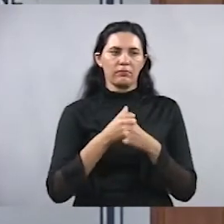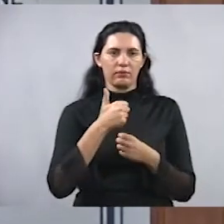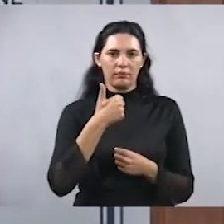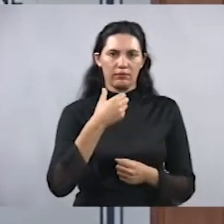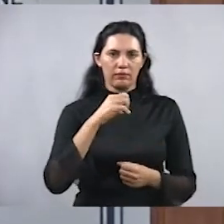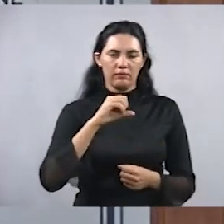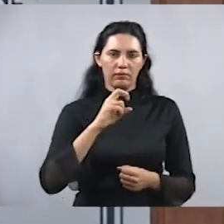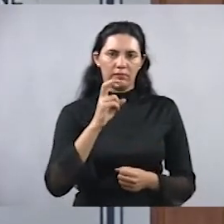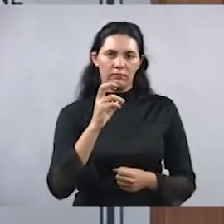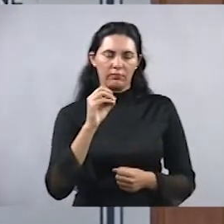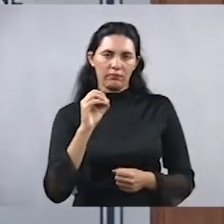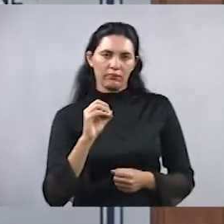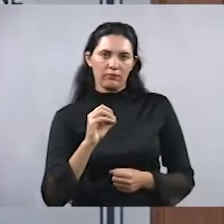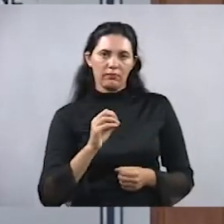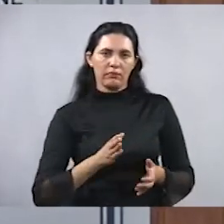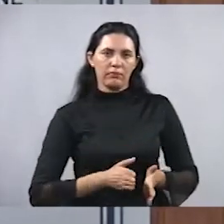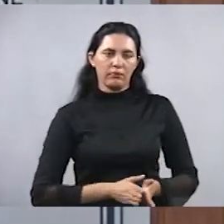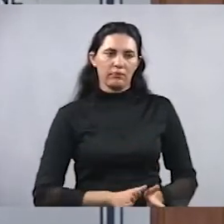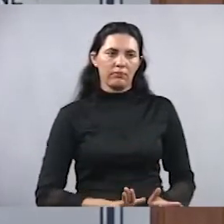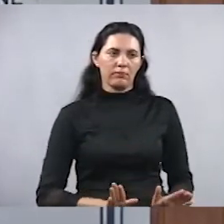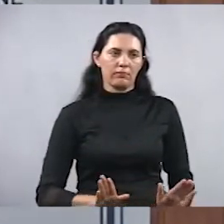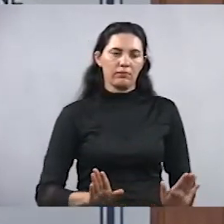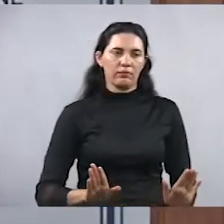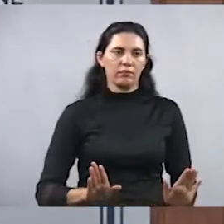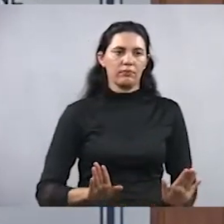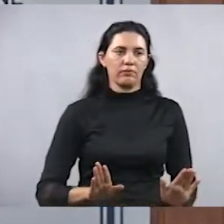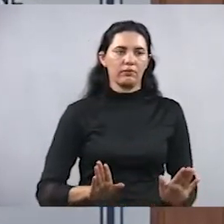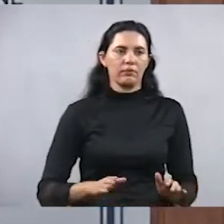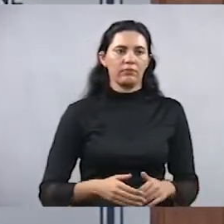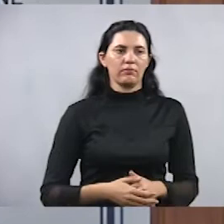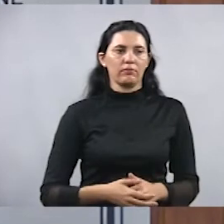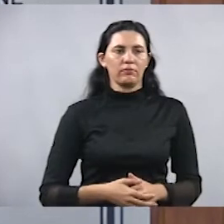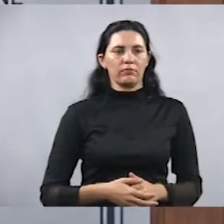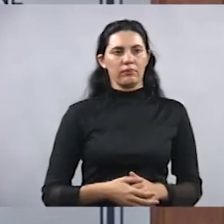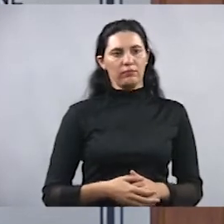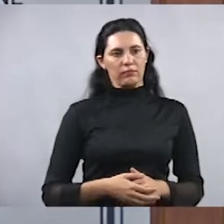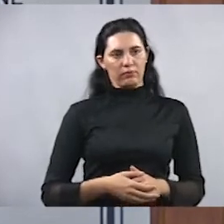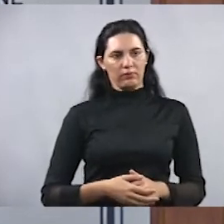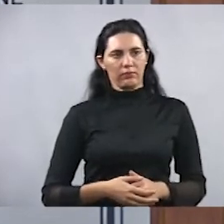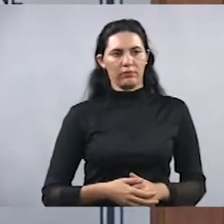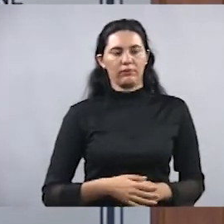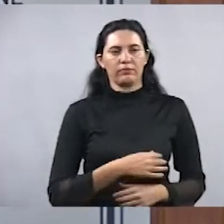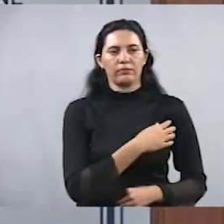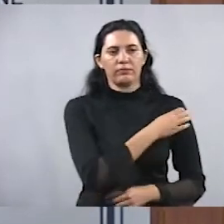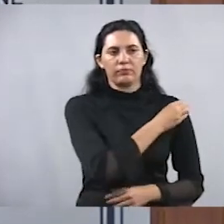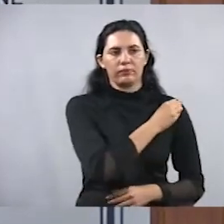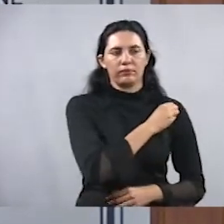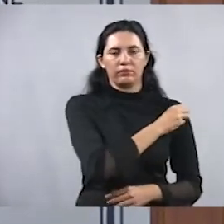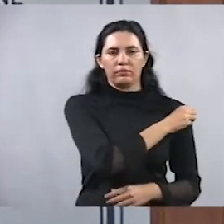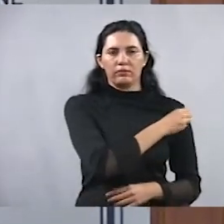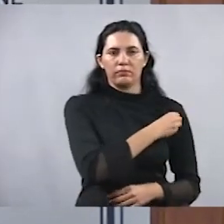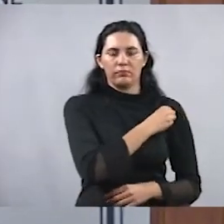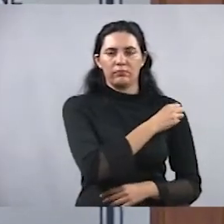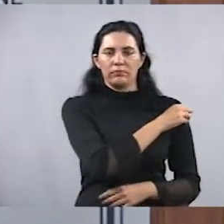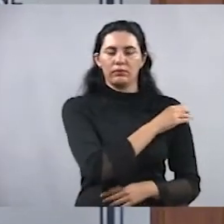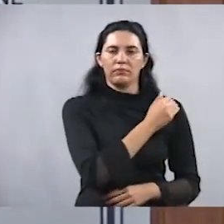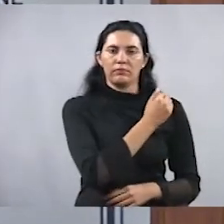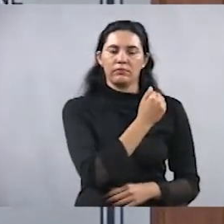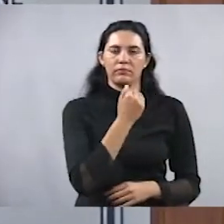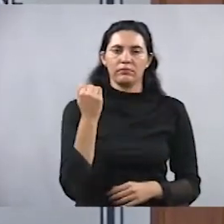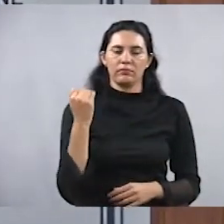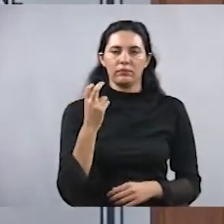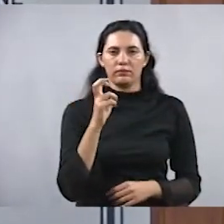Cornélio Procópio, filho de Caritano, Panísio e Ana Turora Panísio, faleceu em